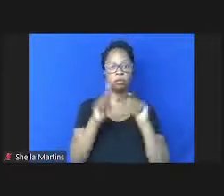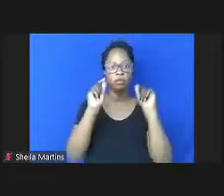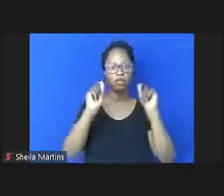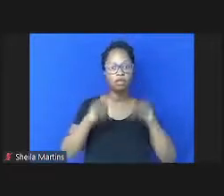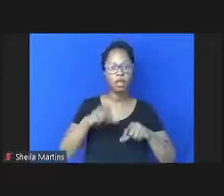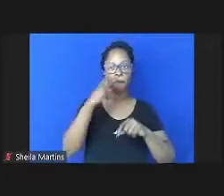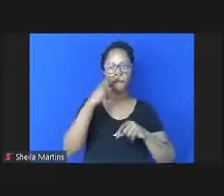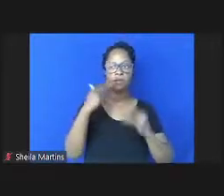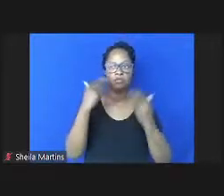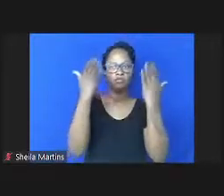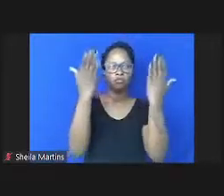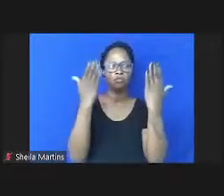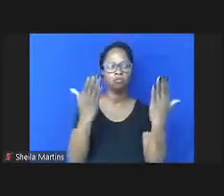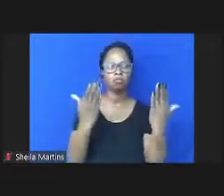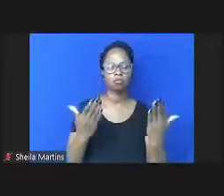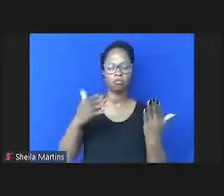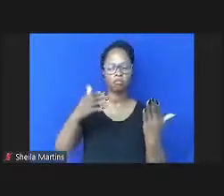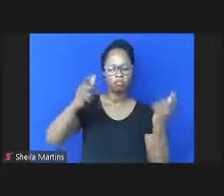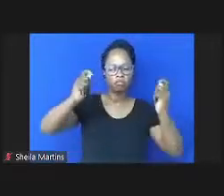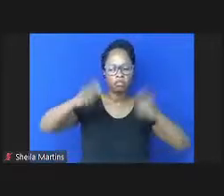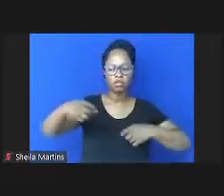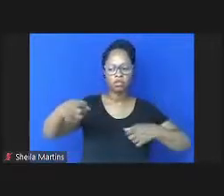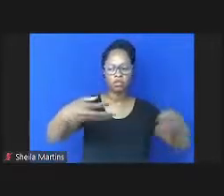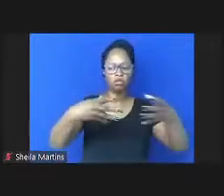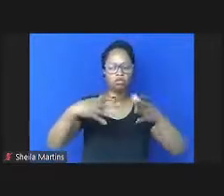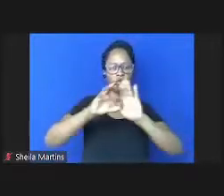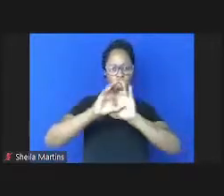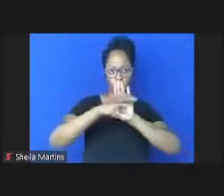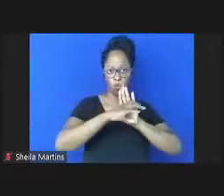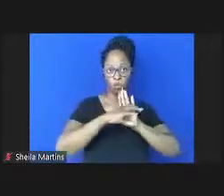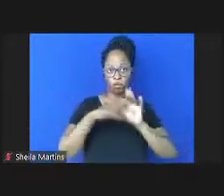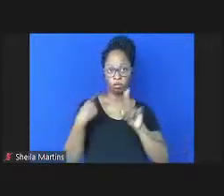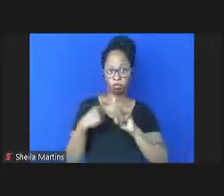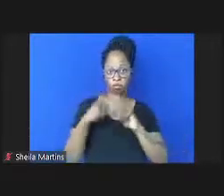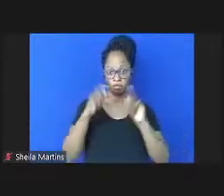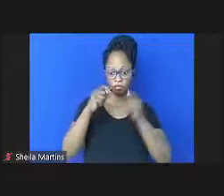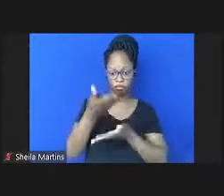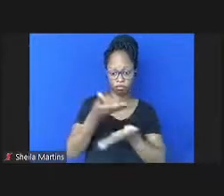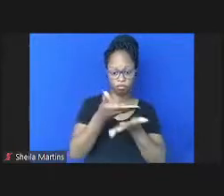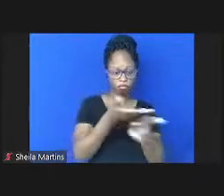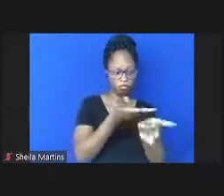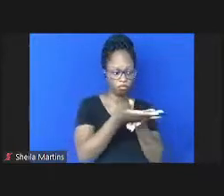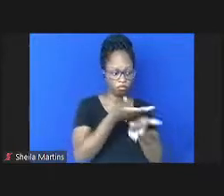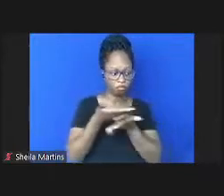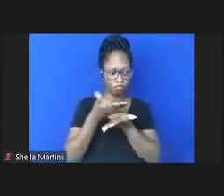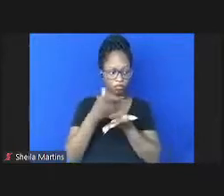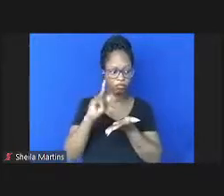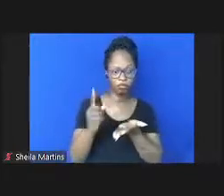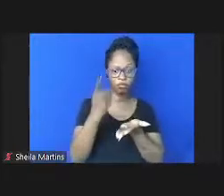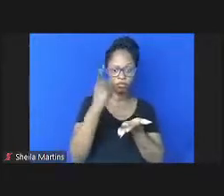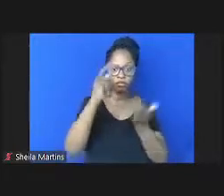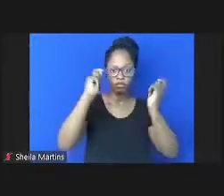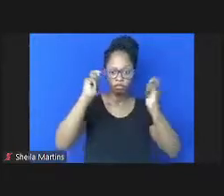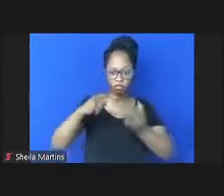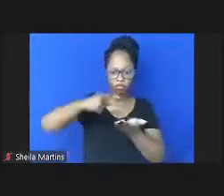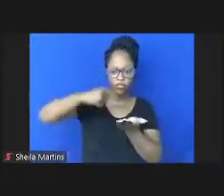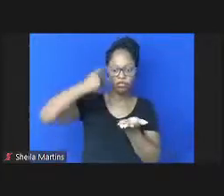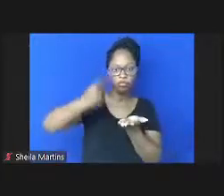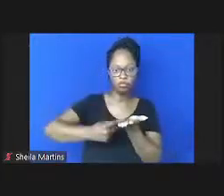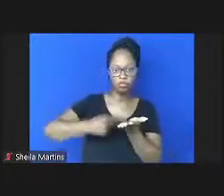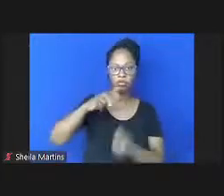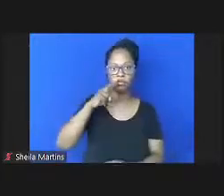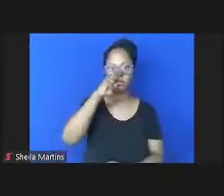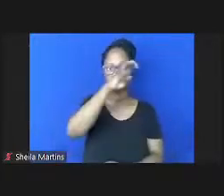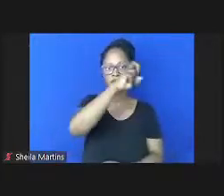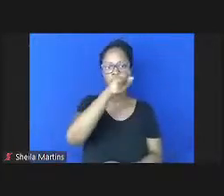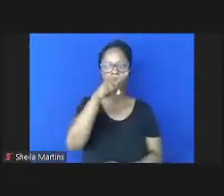paradigmáticas que levarão a um novo conceito progressivo de convergência e a um compromisso forte com dinâmicas de